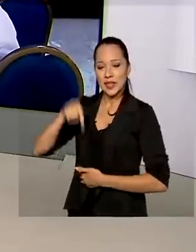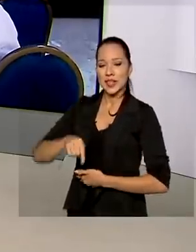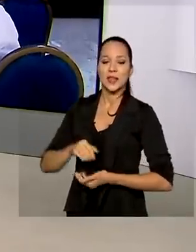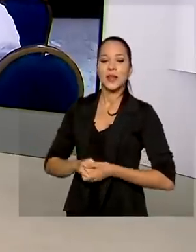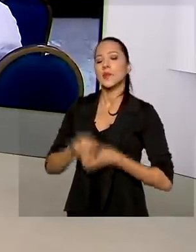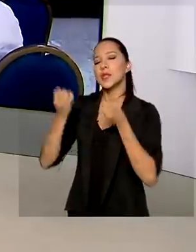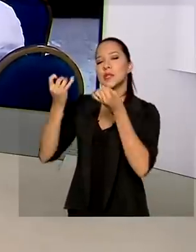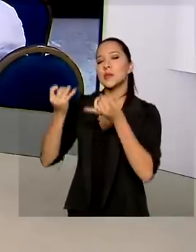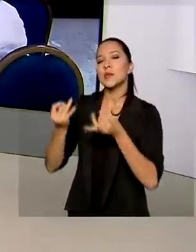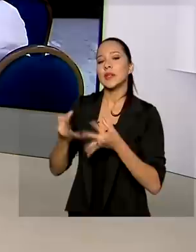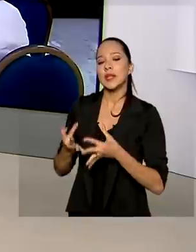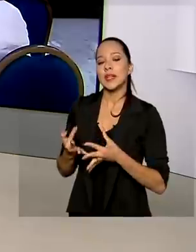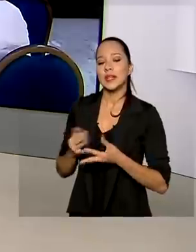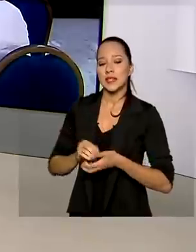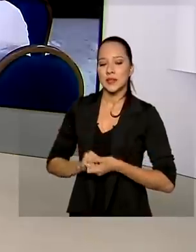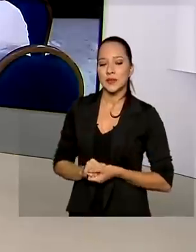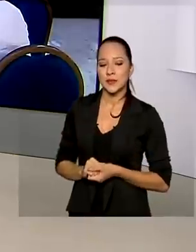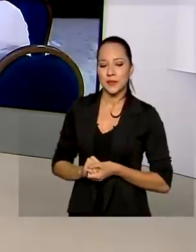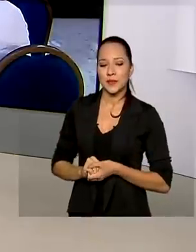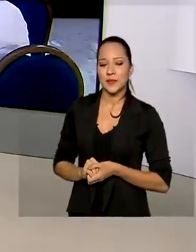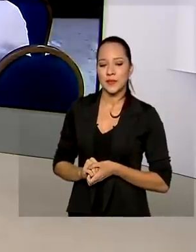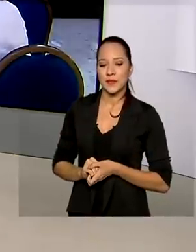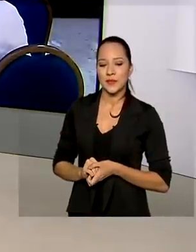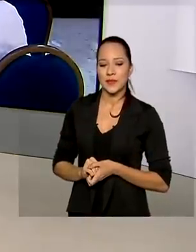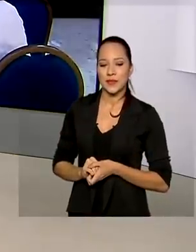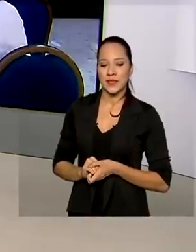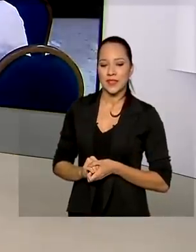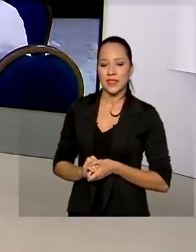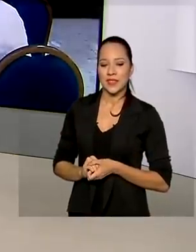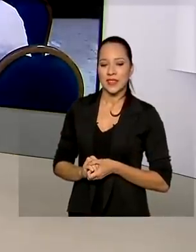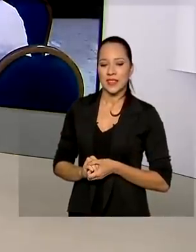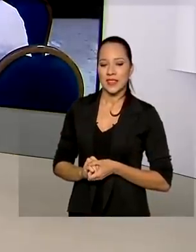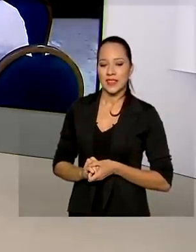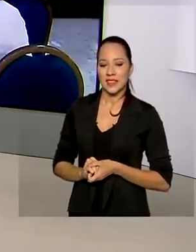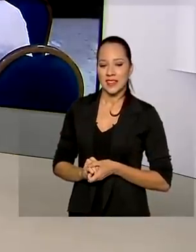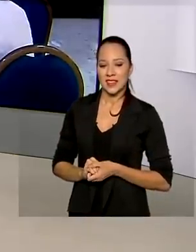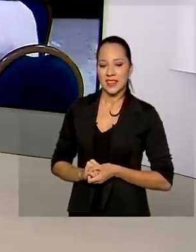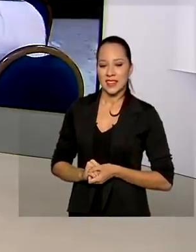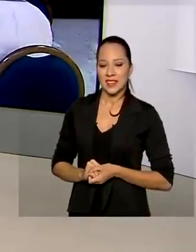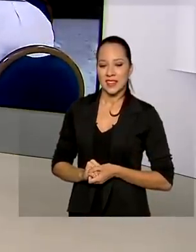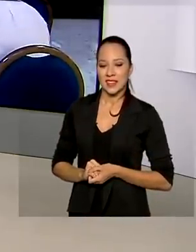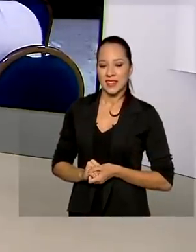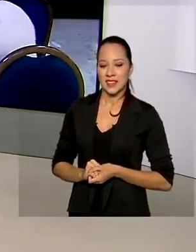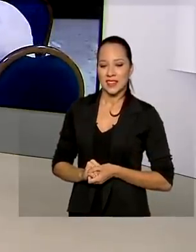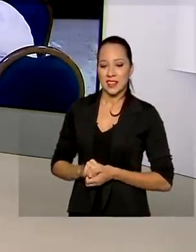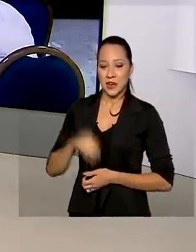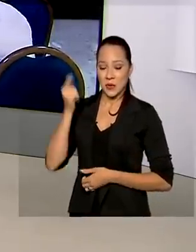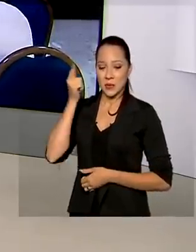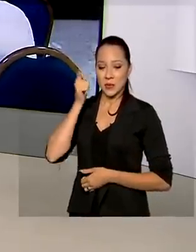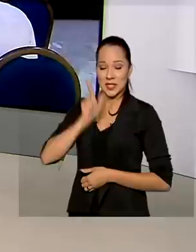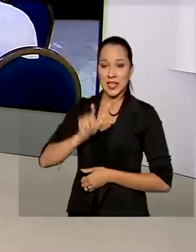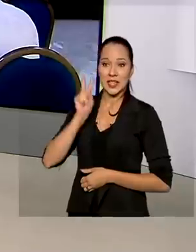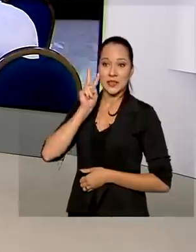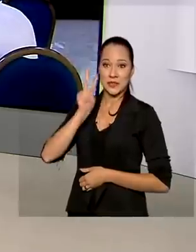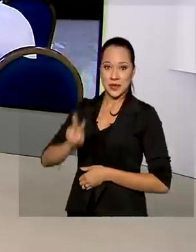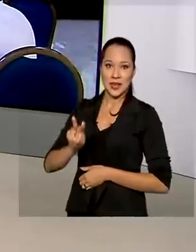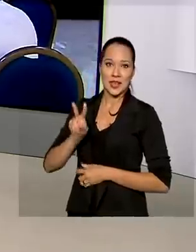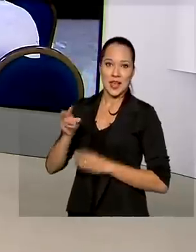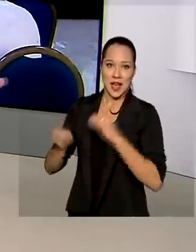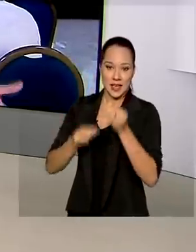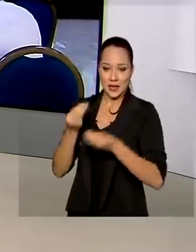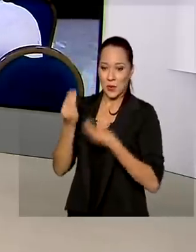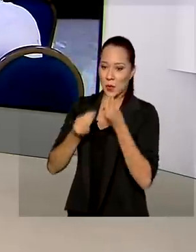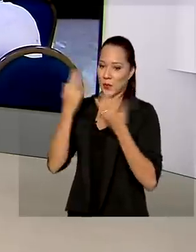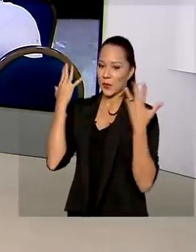E conta antes de tudo um pouquinho pra gente aí como é que está, se você já consegue vislumbrar de perto aí a